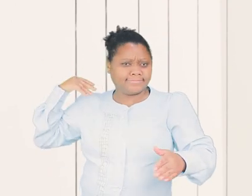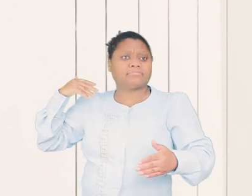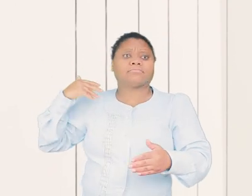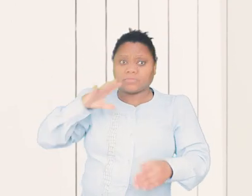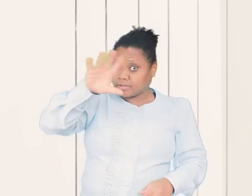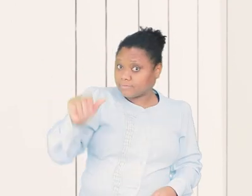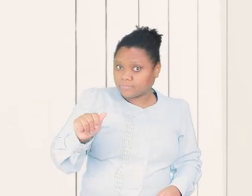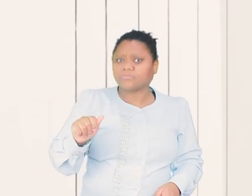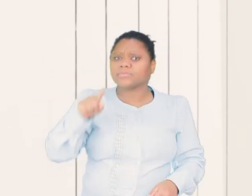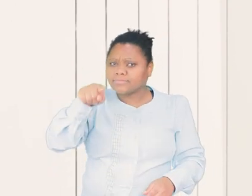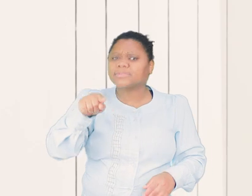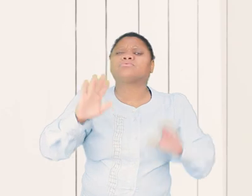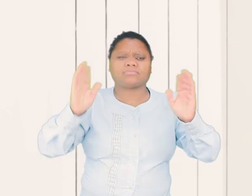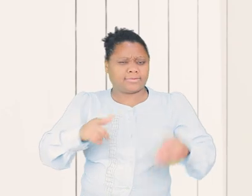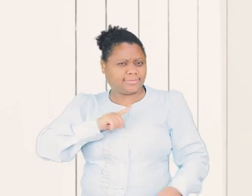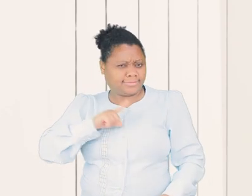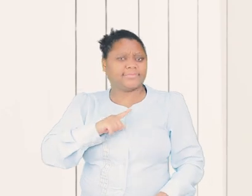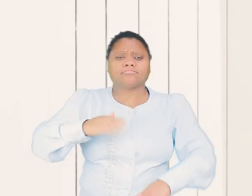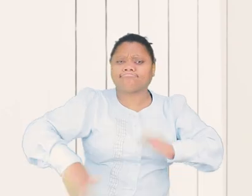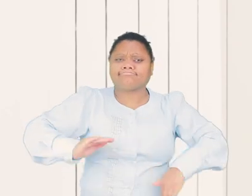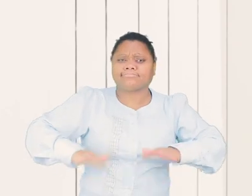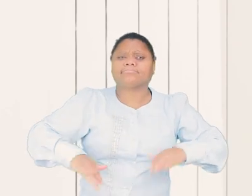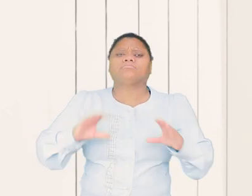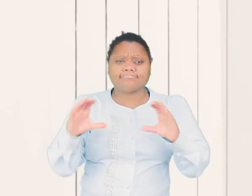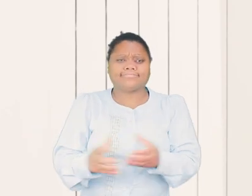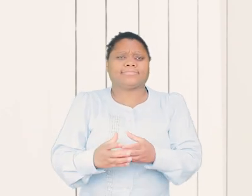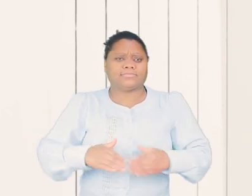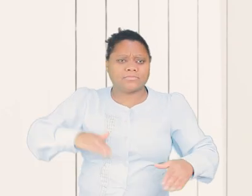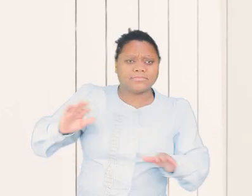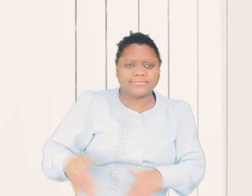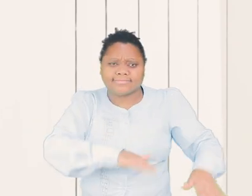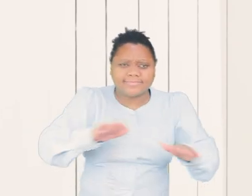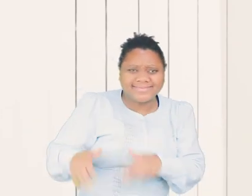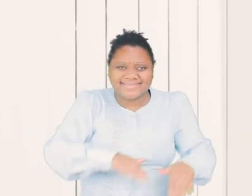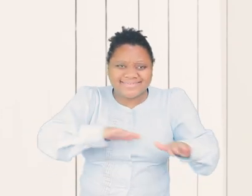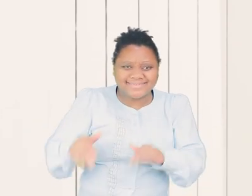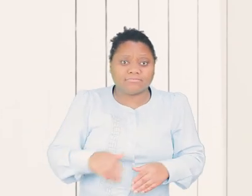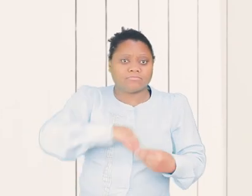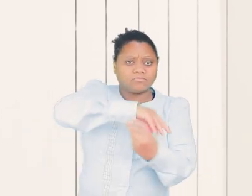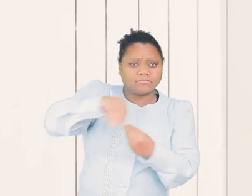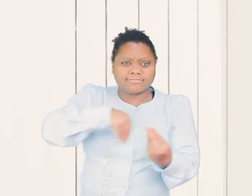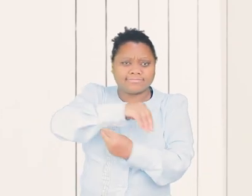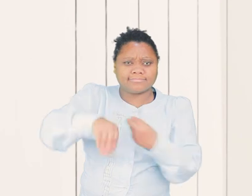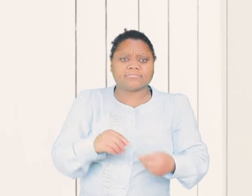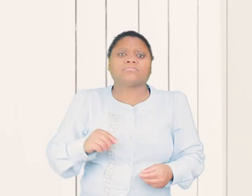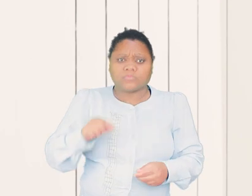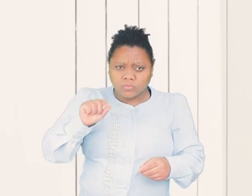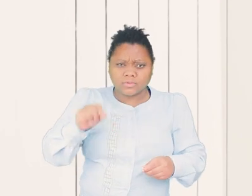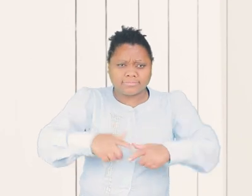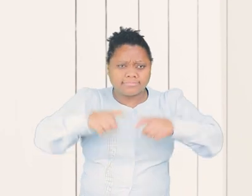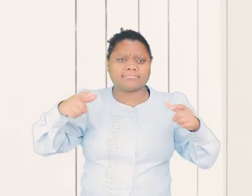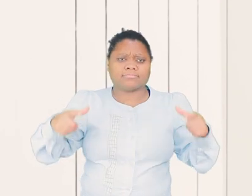antes dos africanos chegarem, existiam bandas de tambores chamadas de Tambu-Bambu. Assim, o